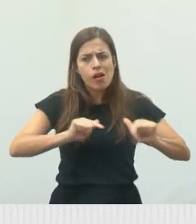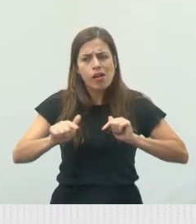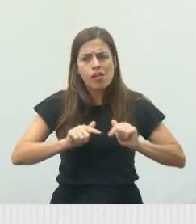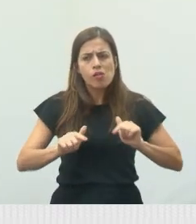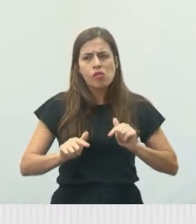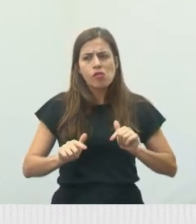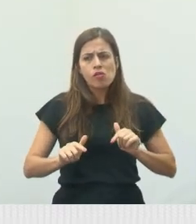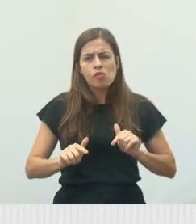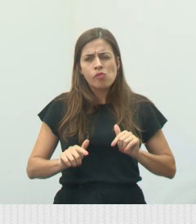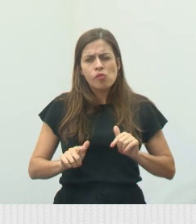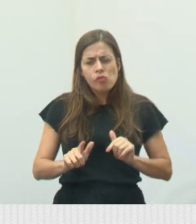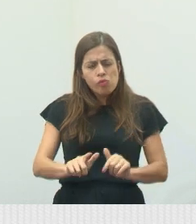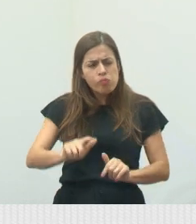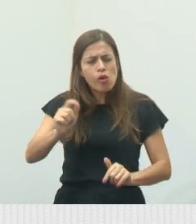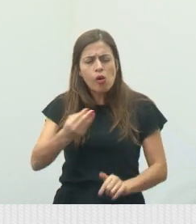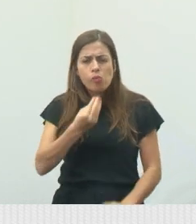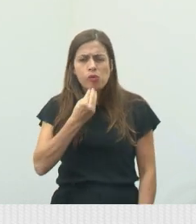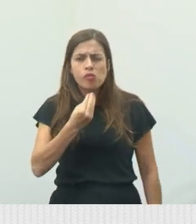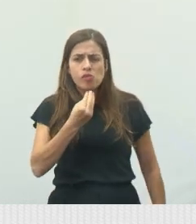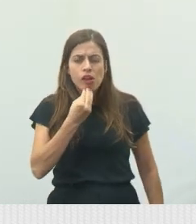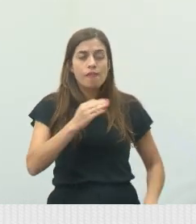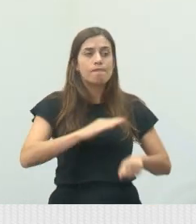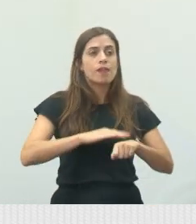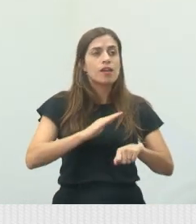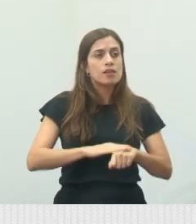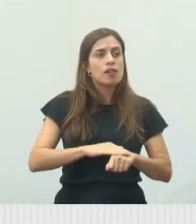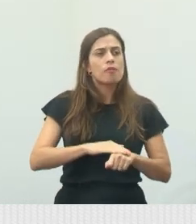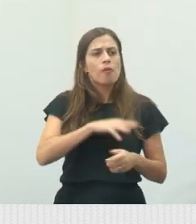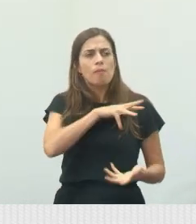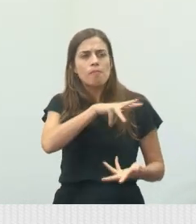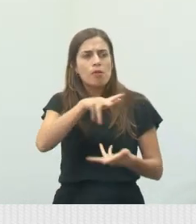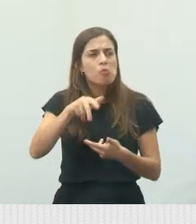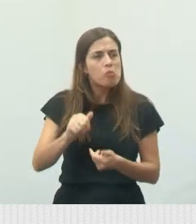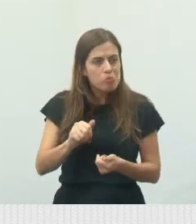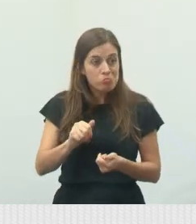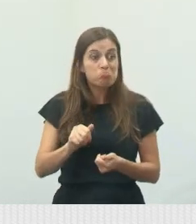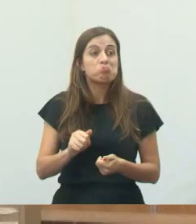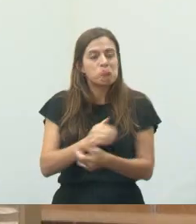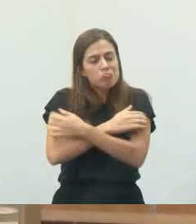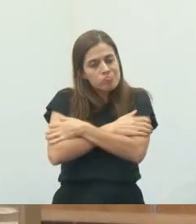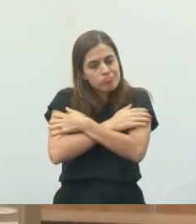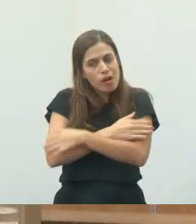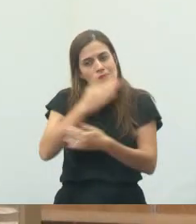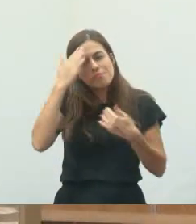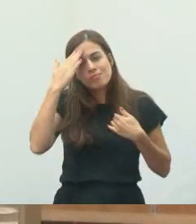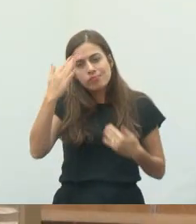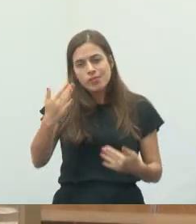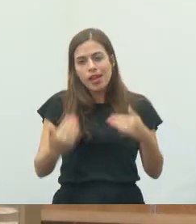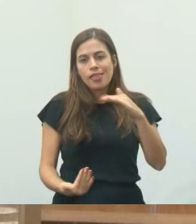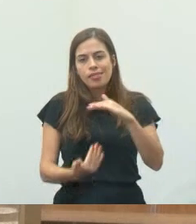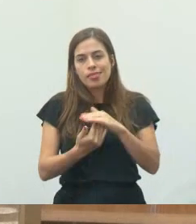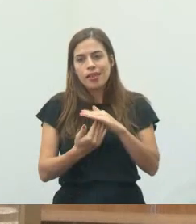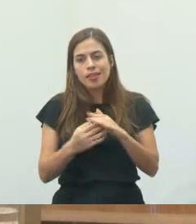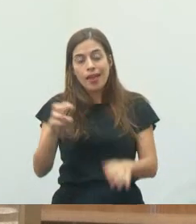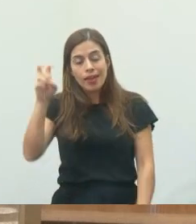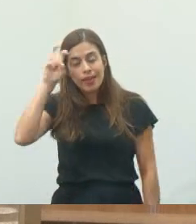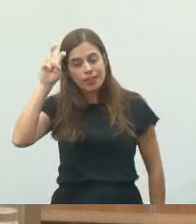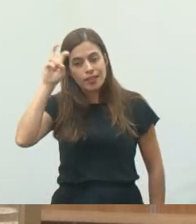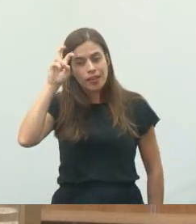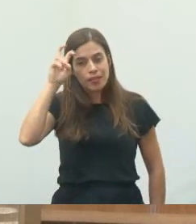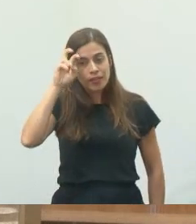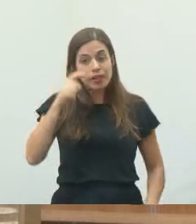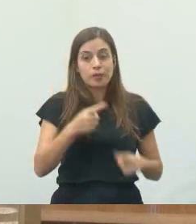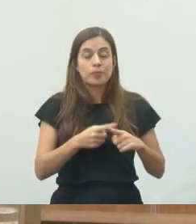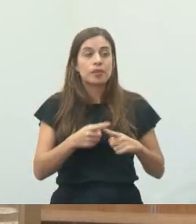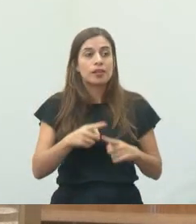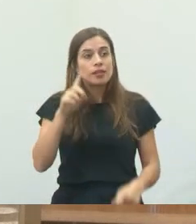a chance de fazer algo pelo mundo. Um forte abraço, muito obrigado, e até a próxima quinta-feira, porque